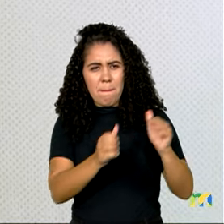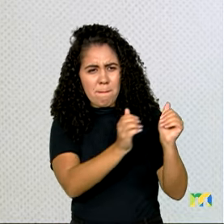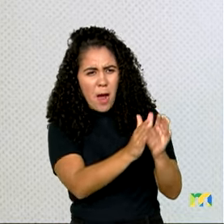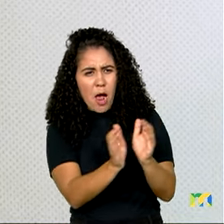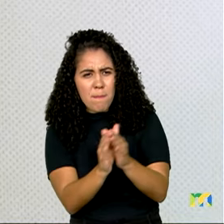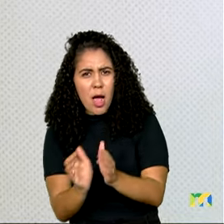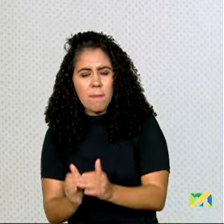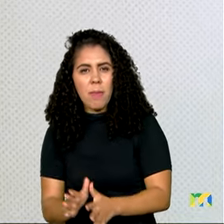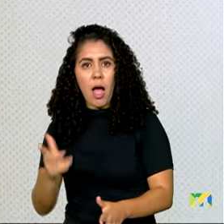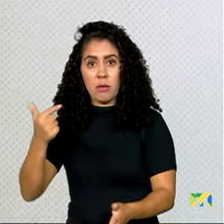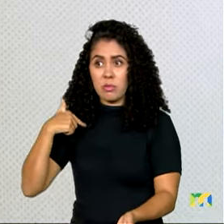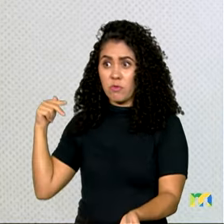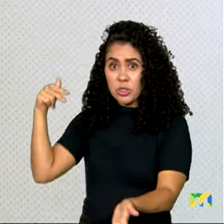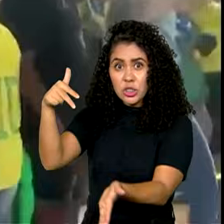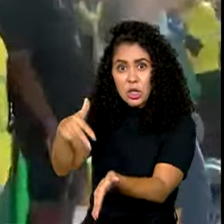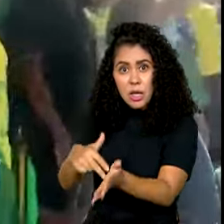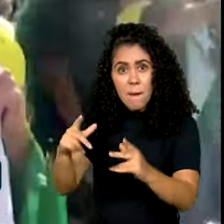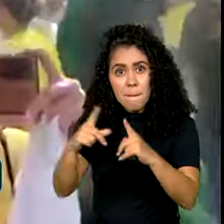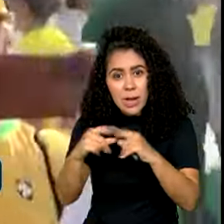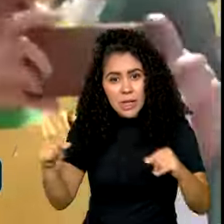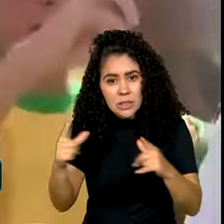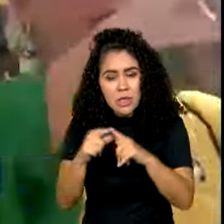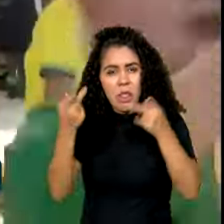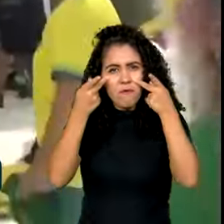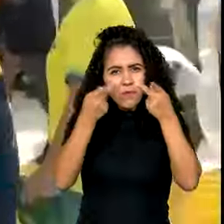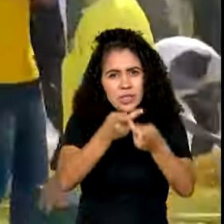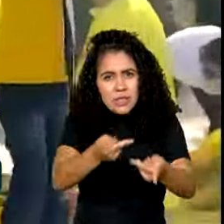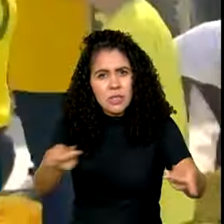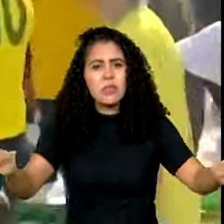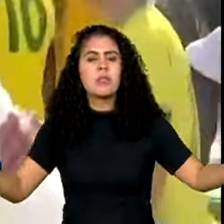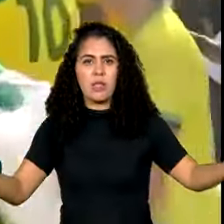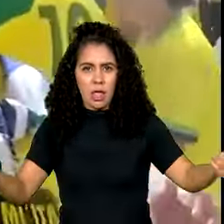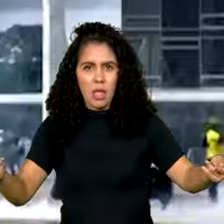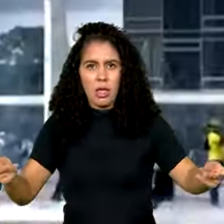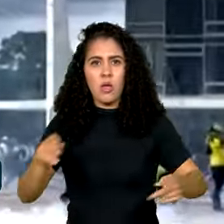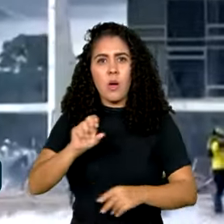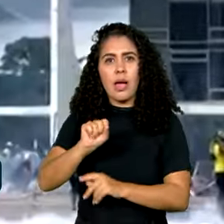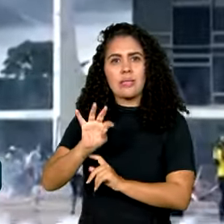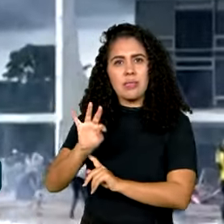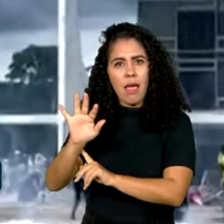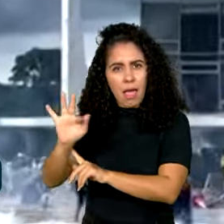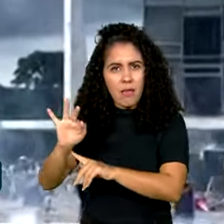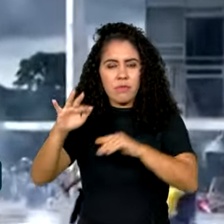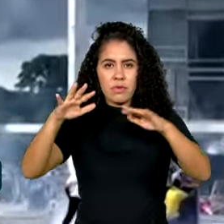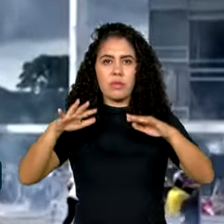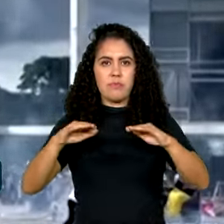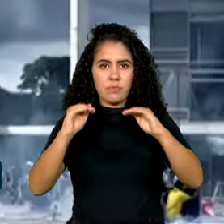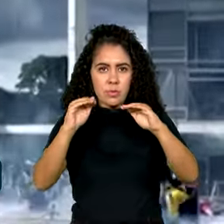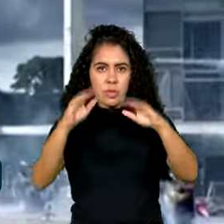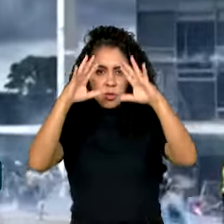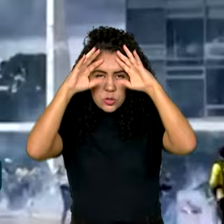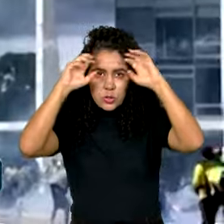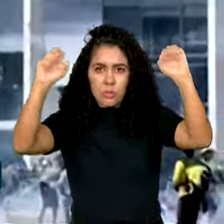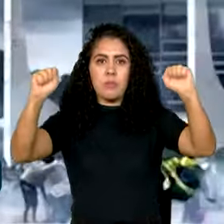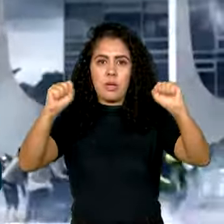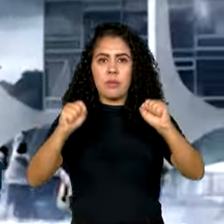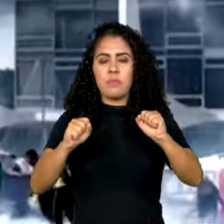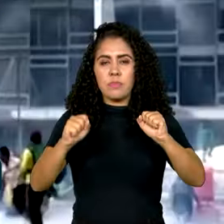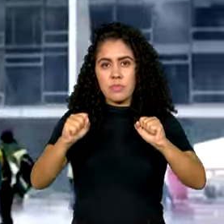Brasília, visitei o prédio do Supremo Tribunal Federal. Foi alguma coisa assim que